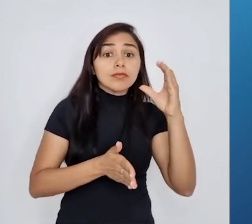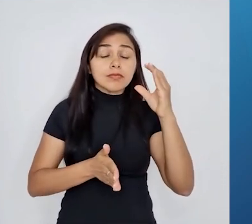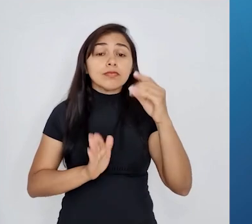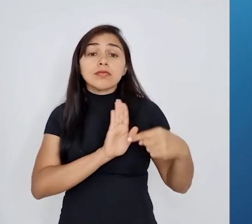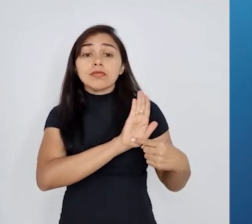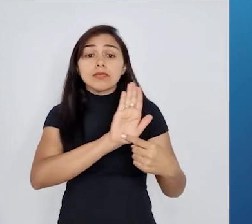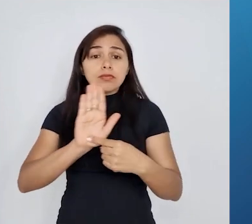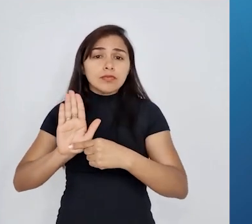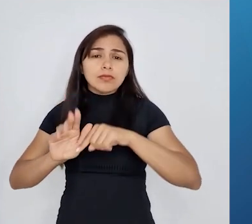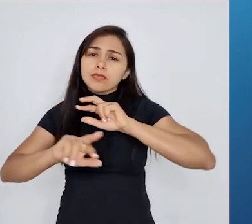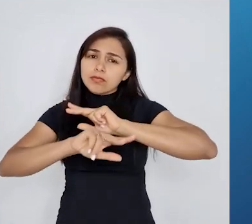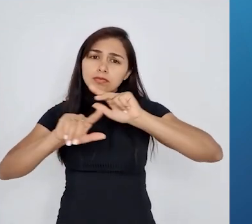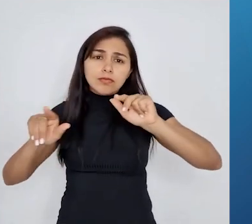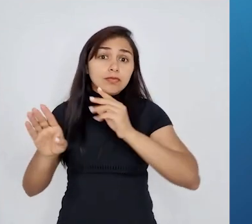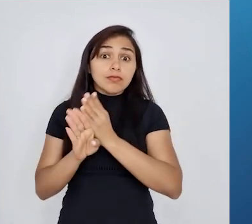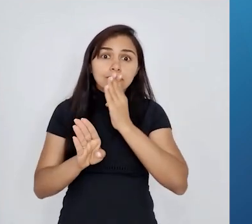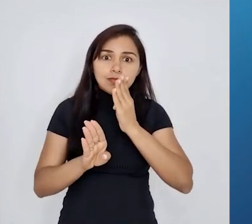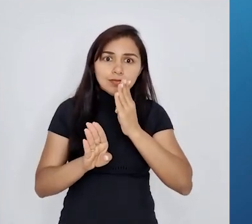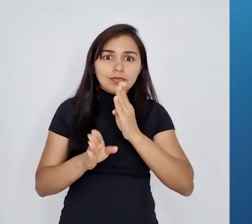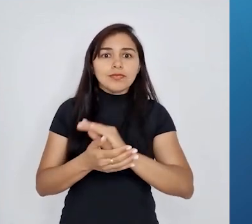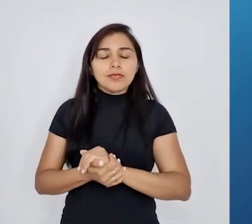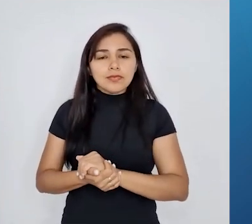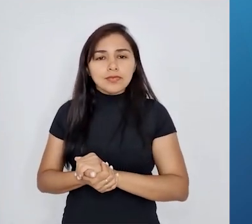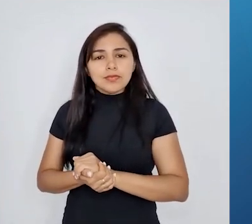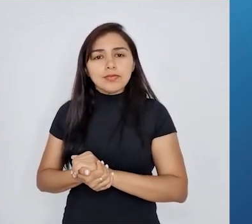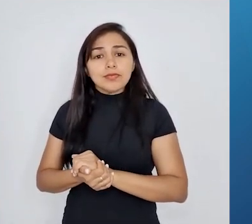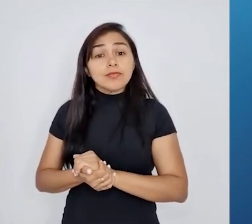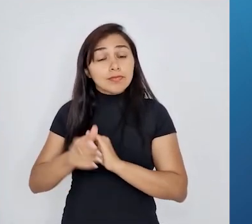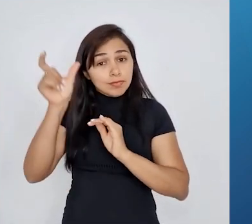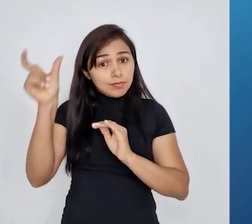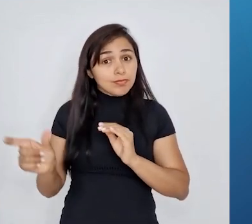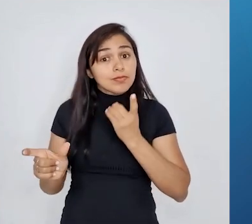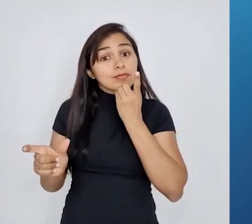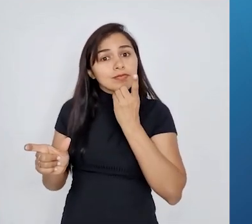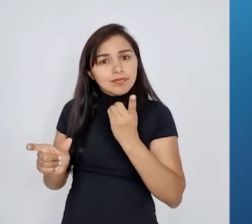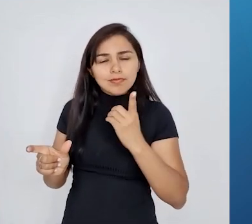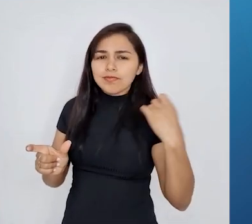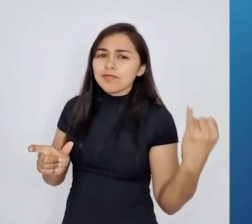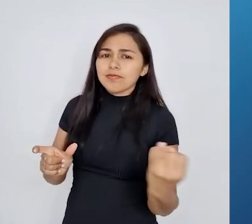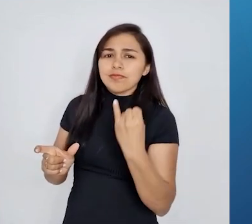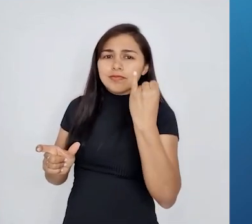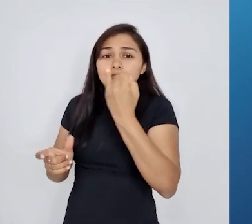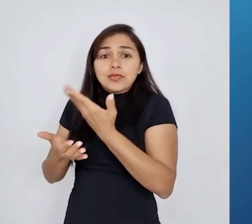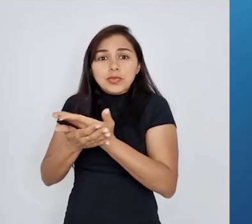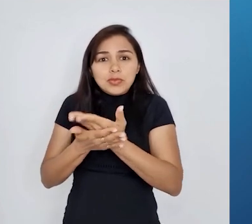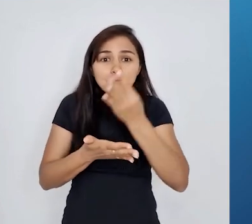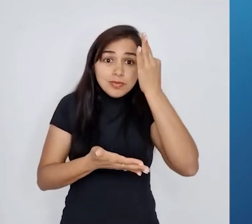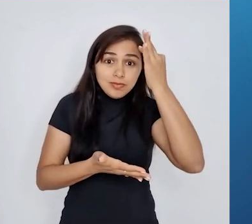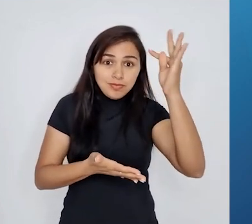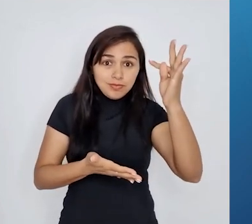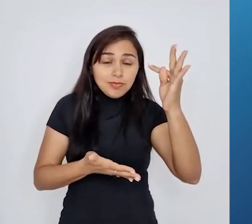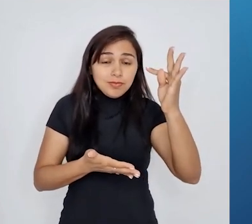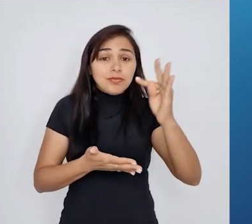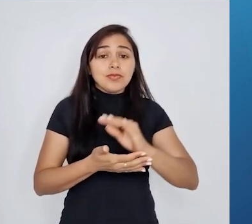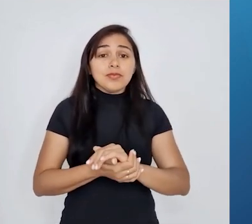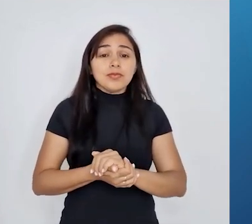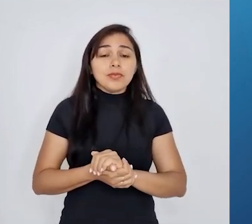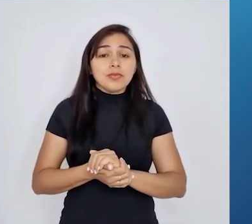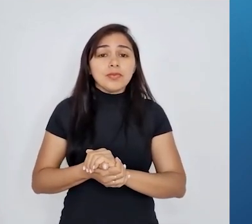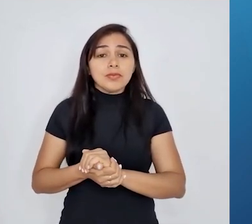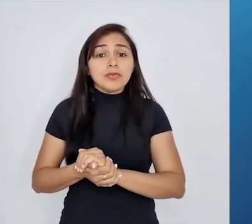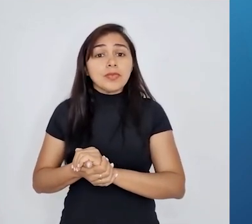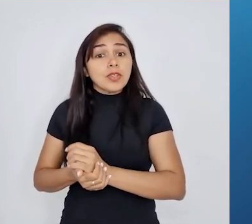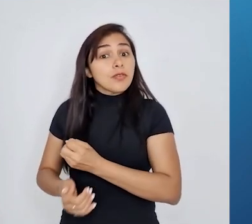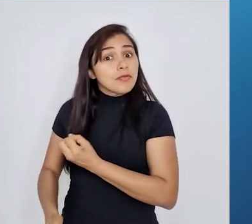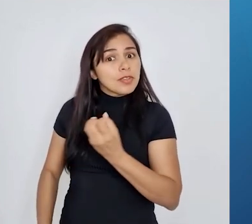descobertas e espécimes. Então, Darwin teve um papel fundamental porque ele saiu, ele saiu da sua zona de conforto, ele foi viajar pelo